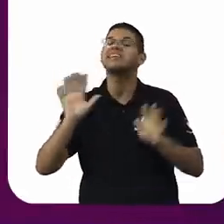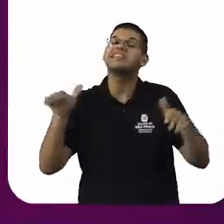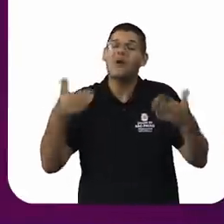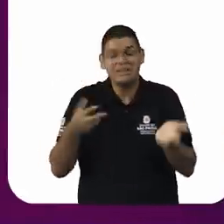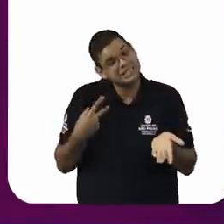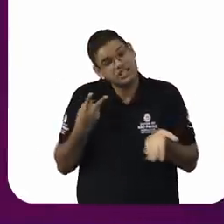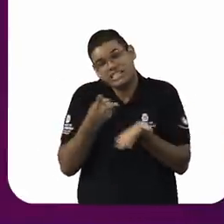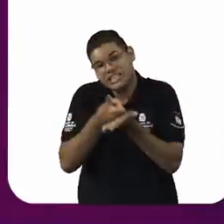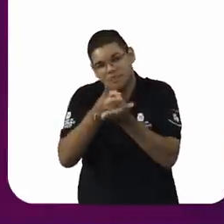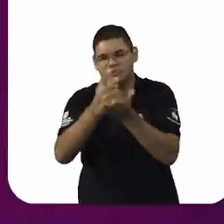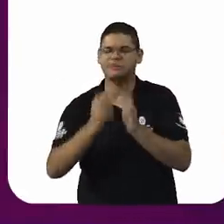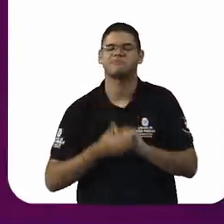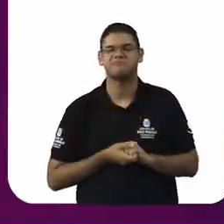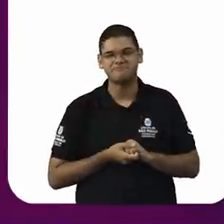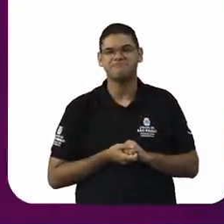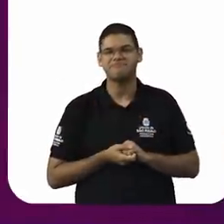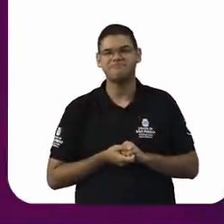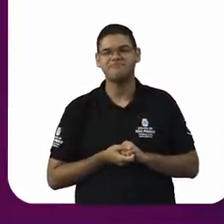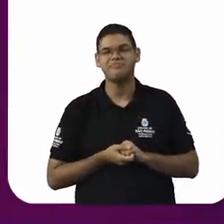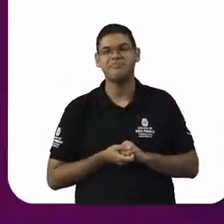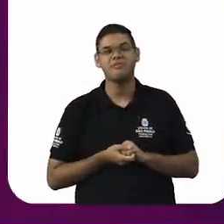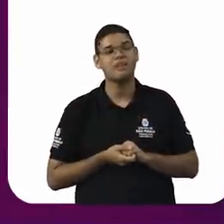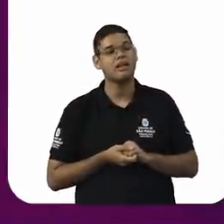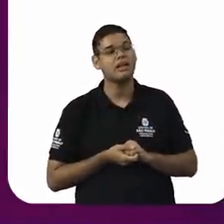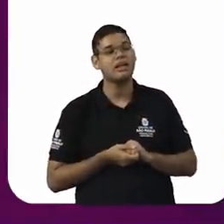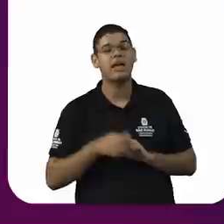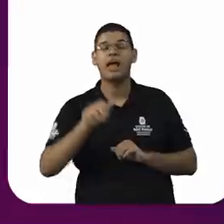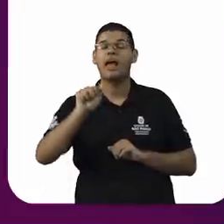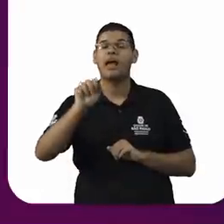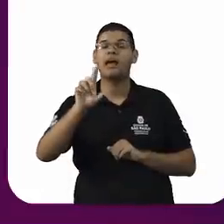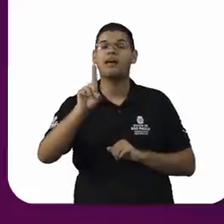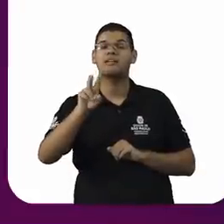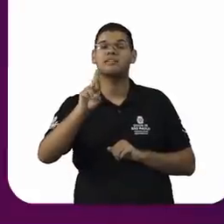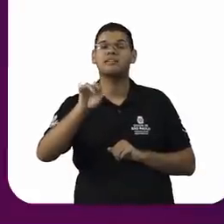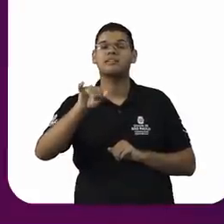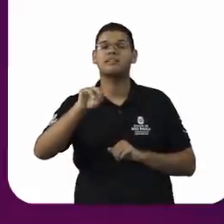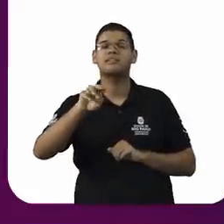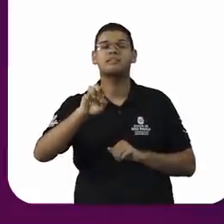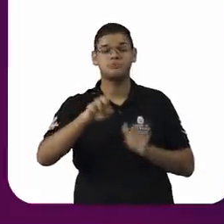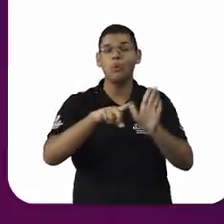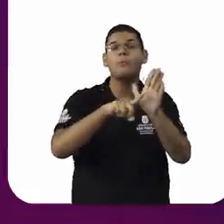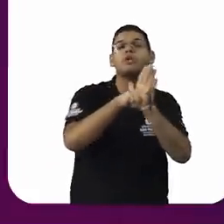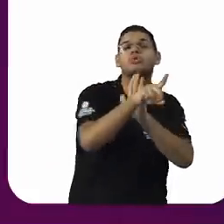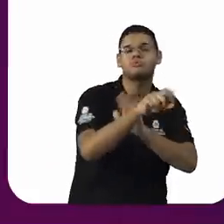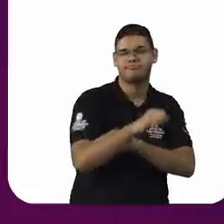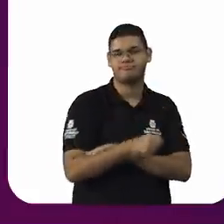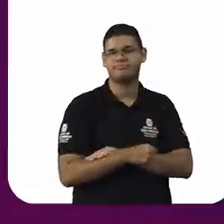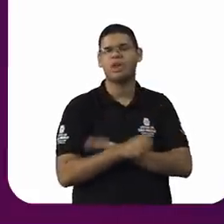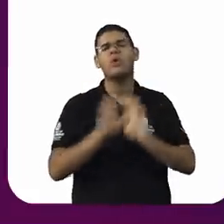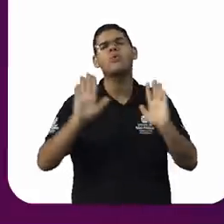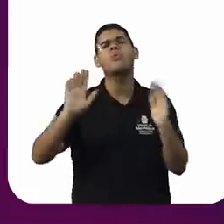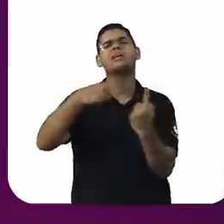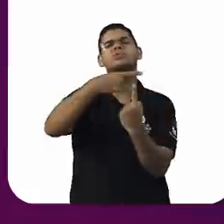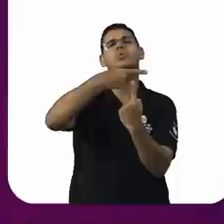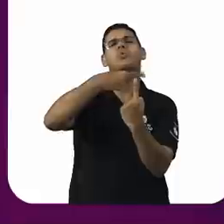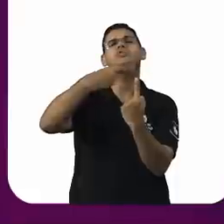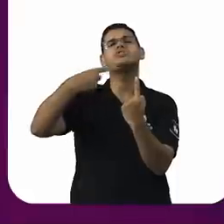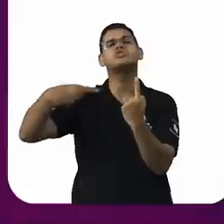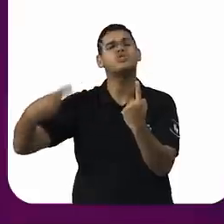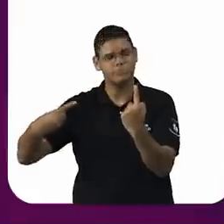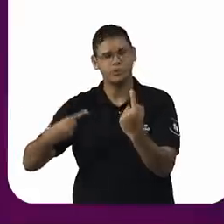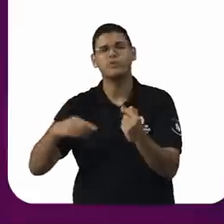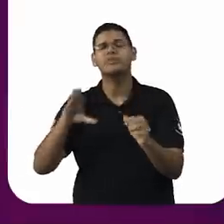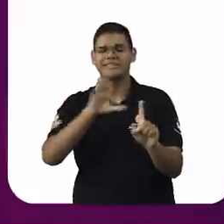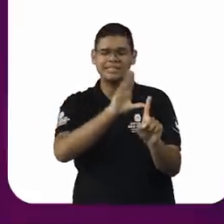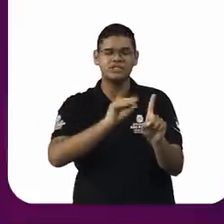uma pergunta direcionada a você. Quais os tipos de assédio sexual no ambiente de trabalho? Então, como